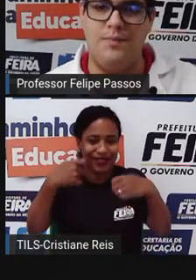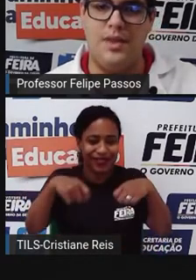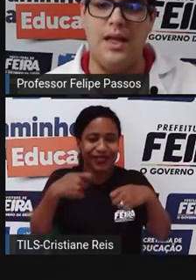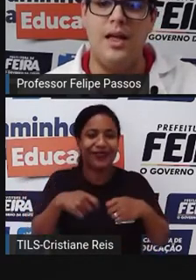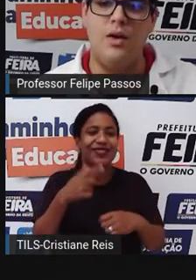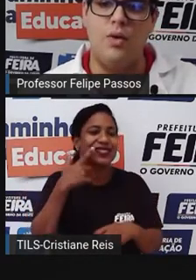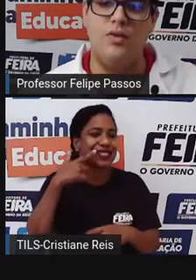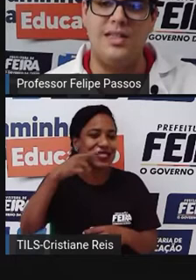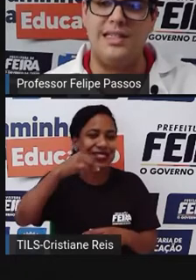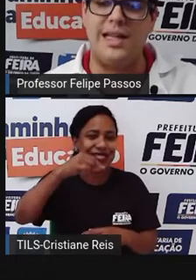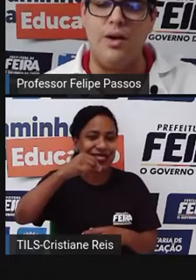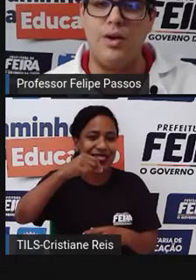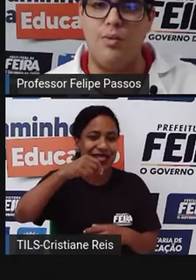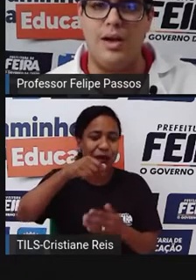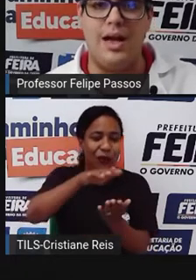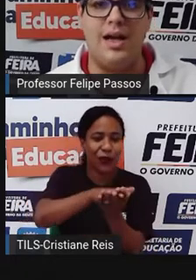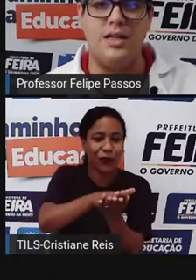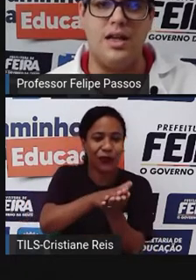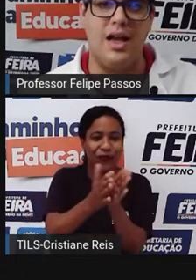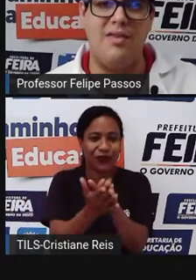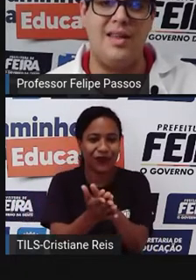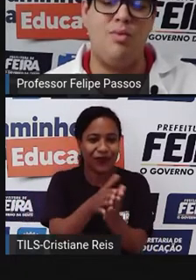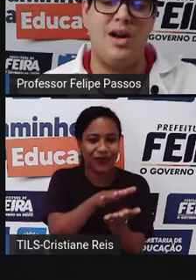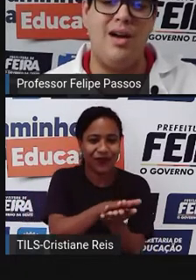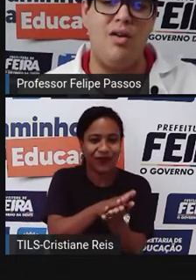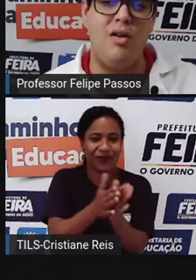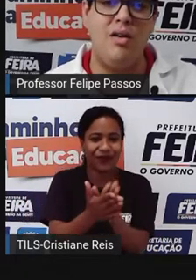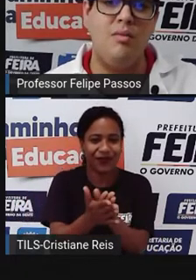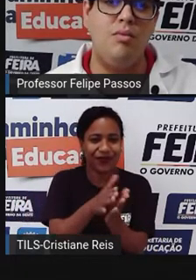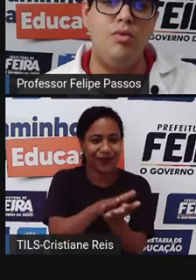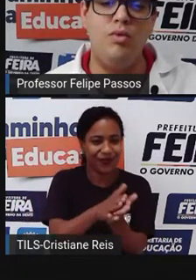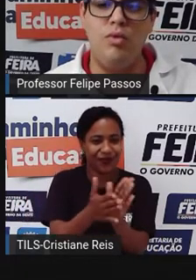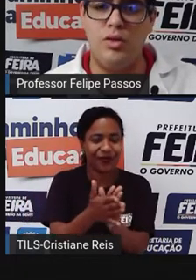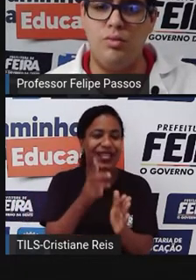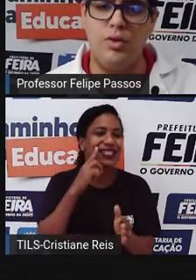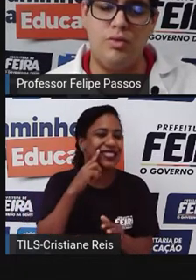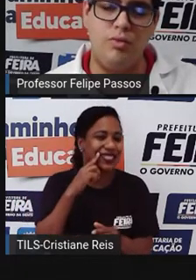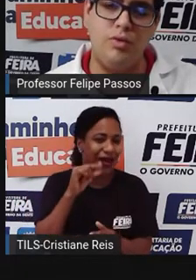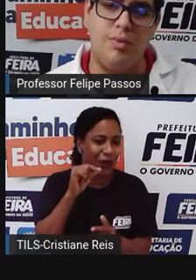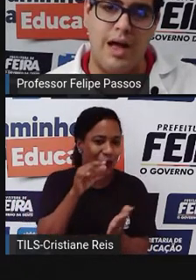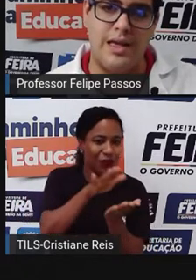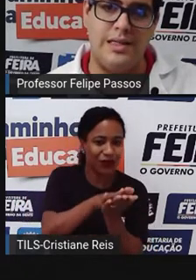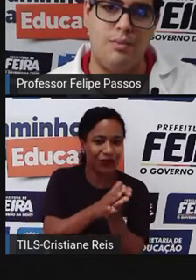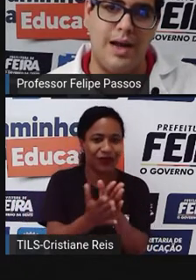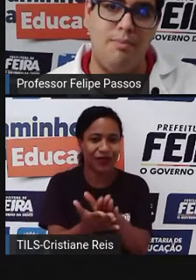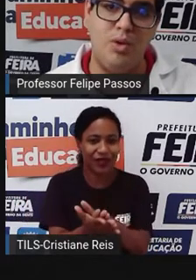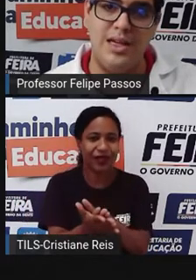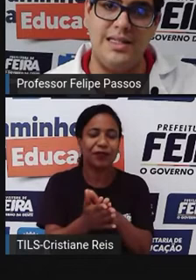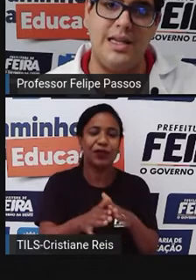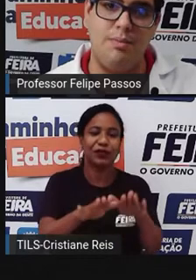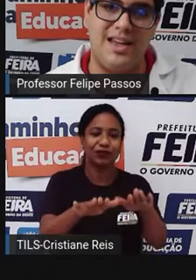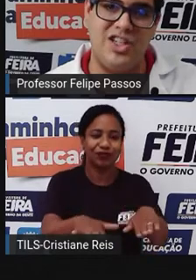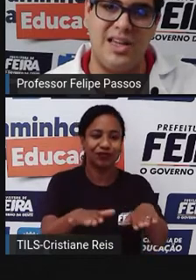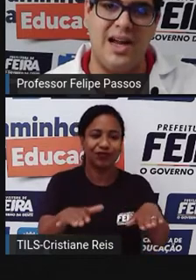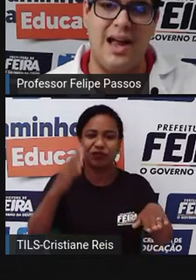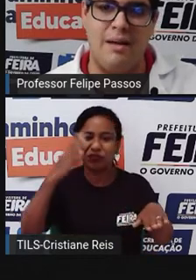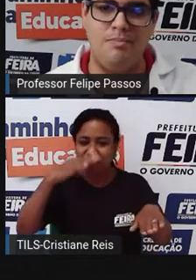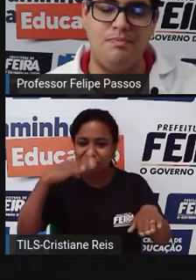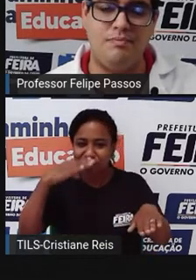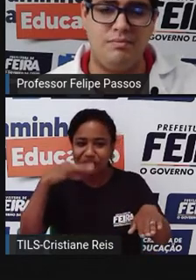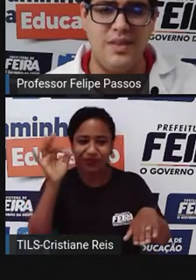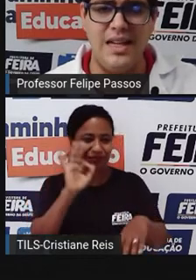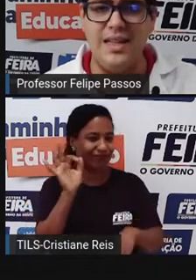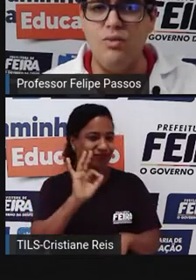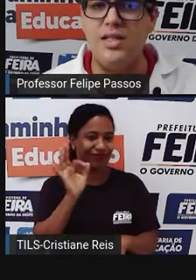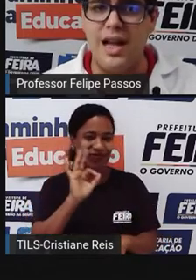carne. Quando você salga uma carne, ela vai demorar muito, muito, muito mais para apodrecer, para estragar.